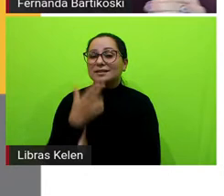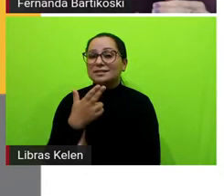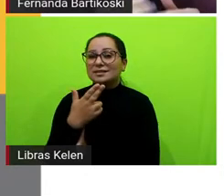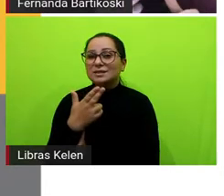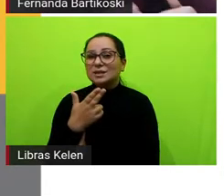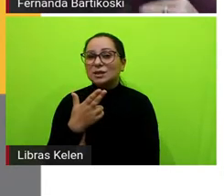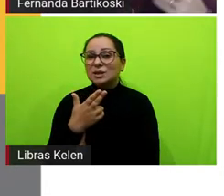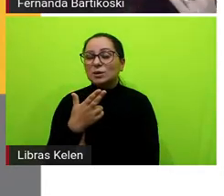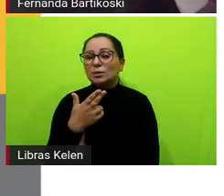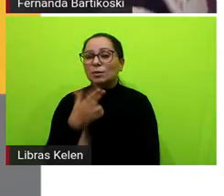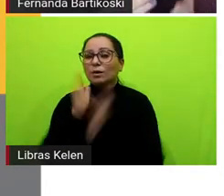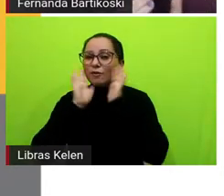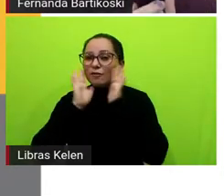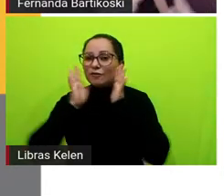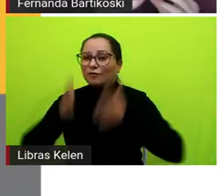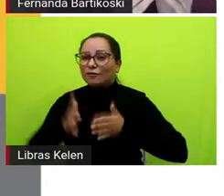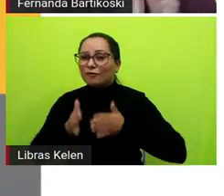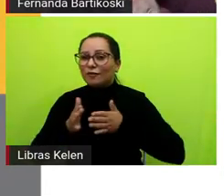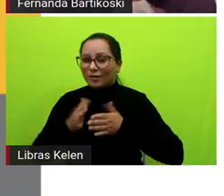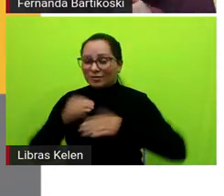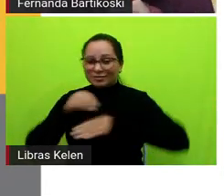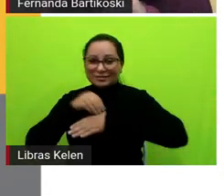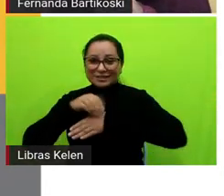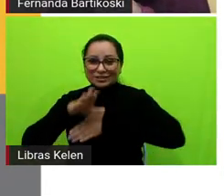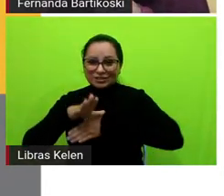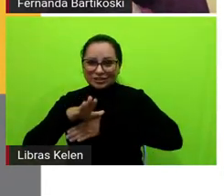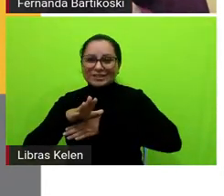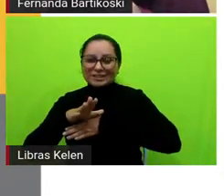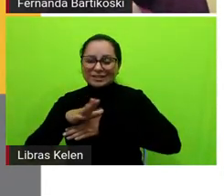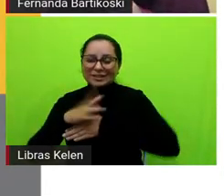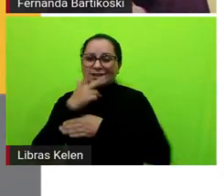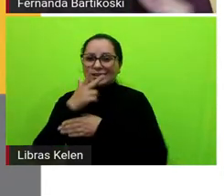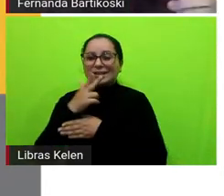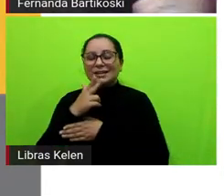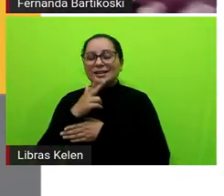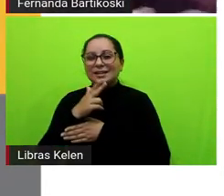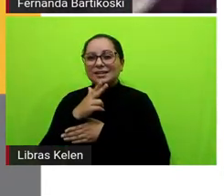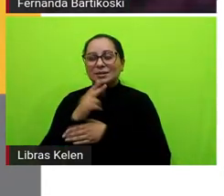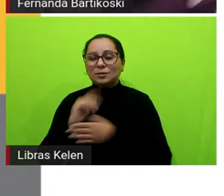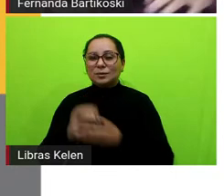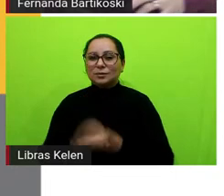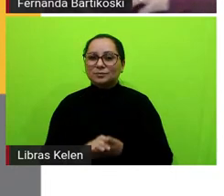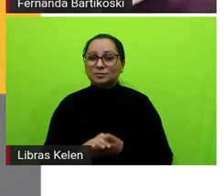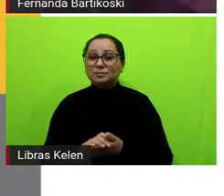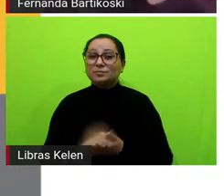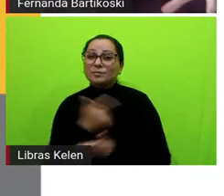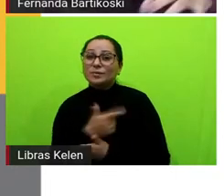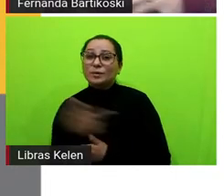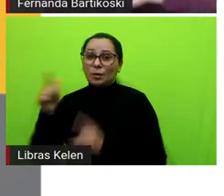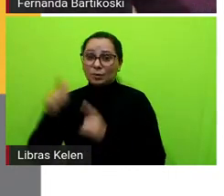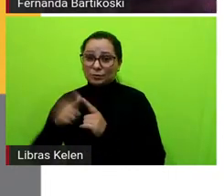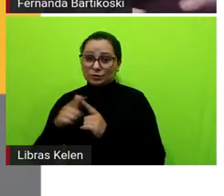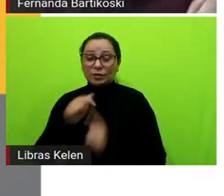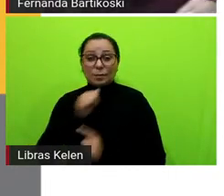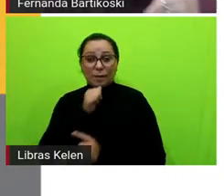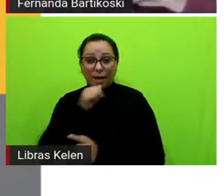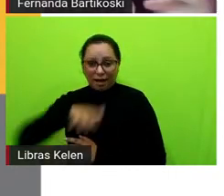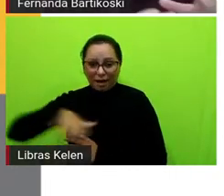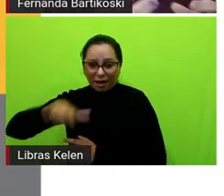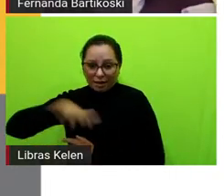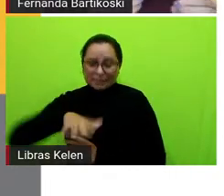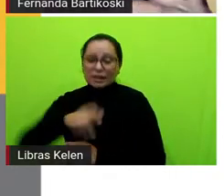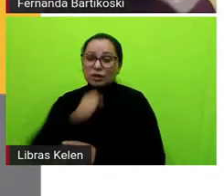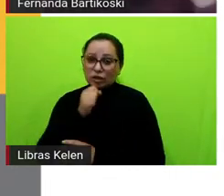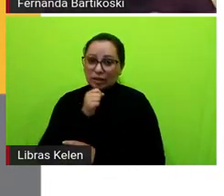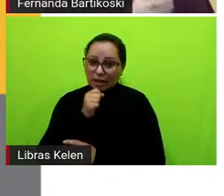voltadas também a essa recomendação saindo um pouquinho da ela está circundando o campo jornalístico-mediático ela faz